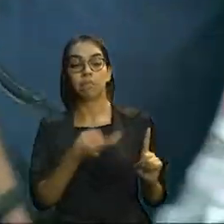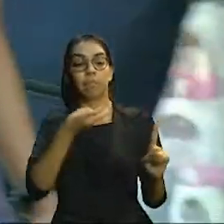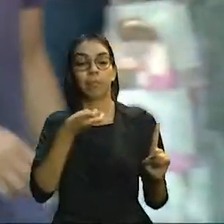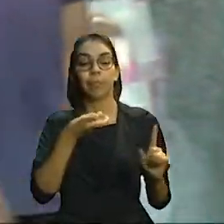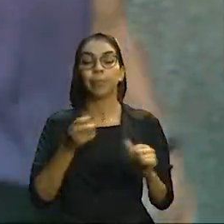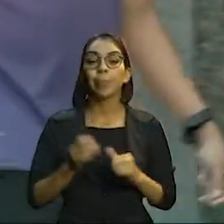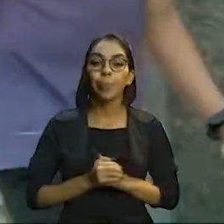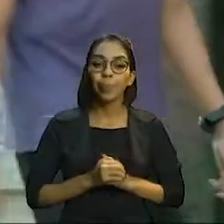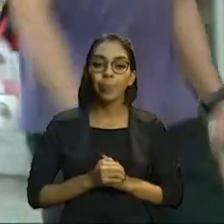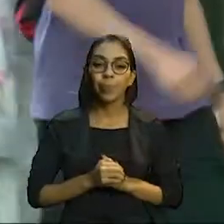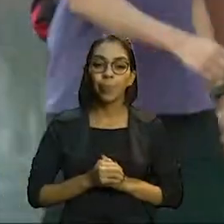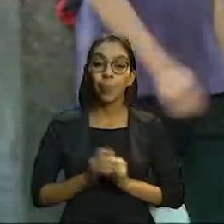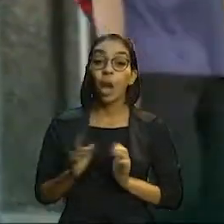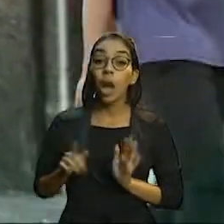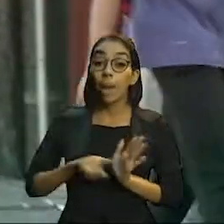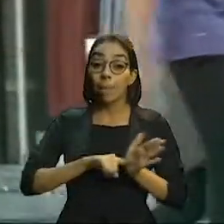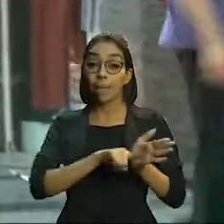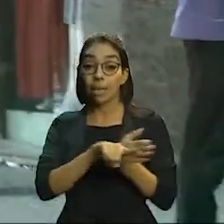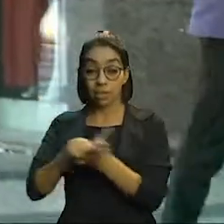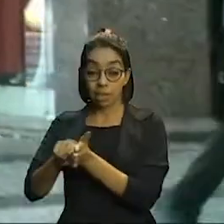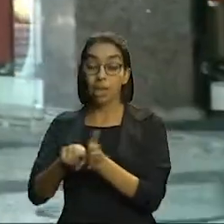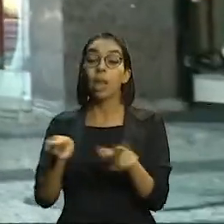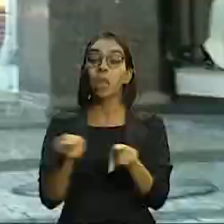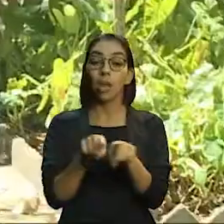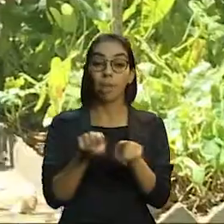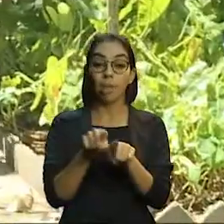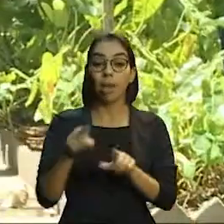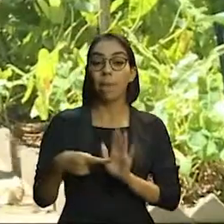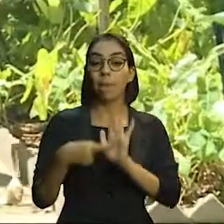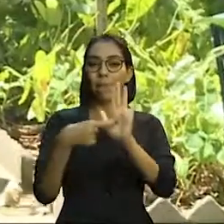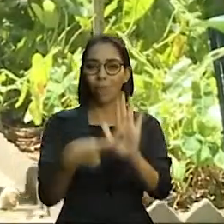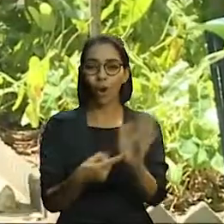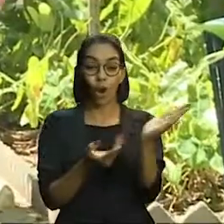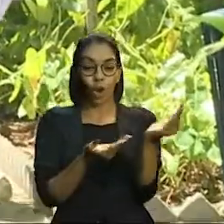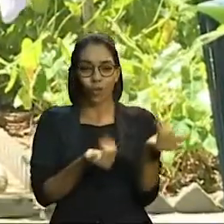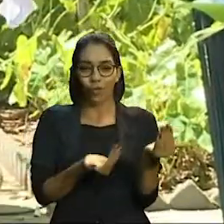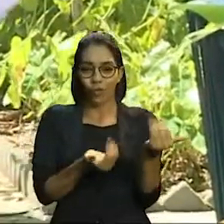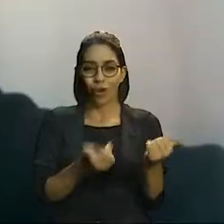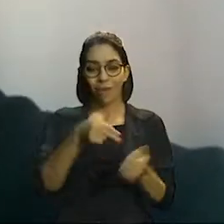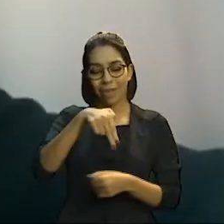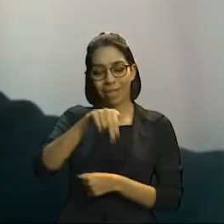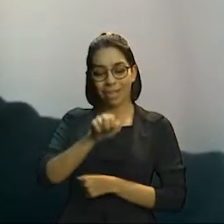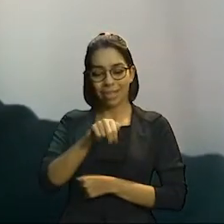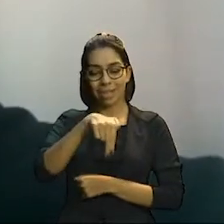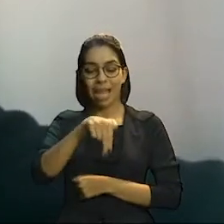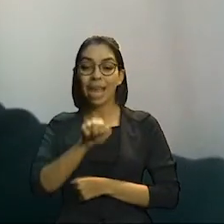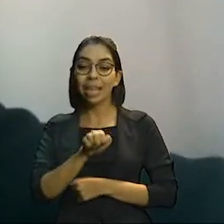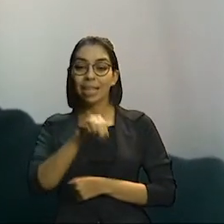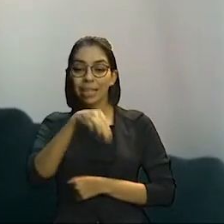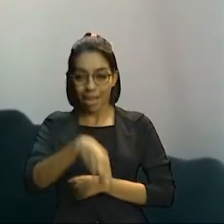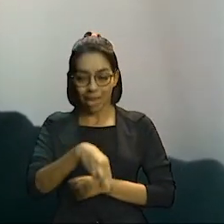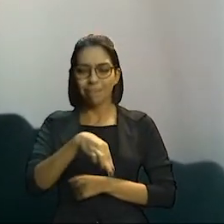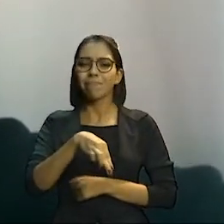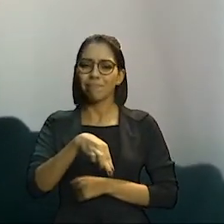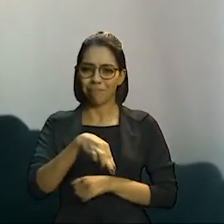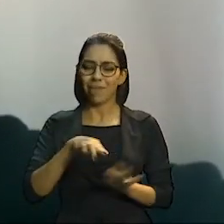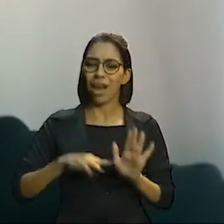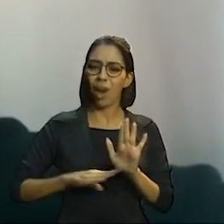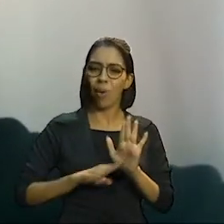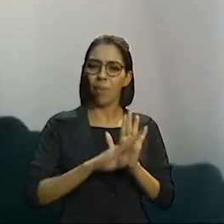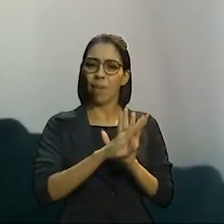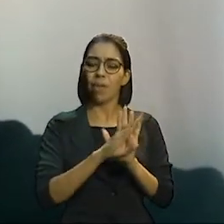Ainda segundo o levantamento, o número de jovens neném aumentou no decorrer dos anos. Este economista ressalta que o